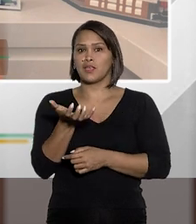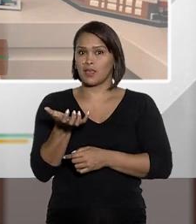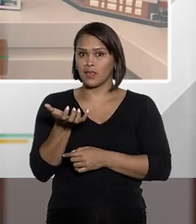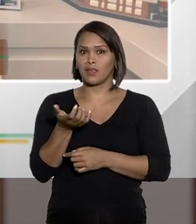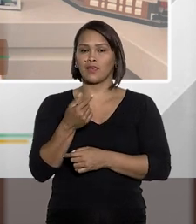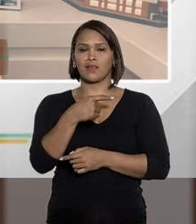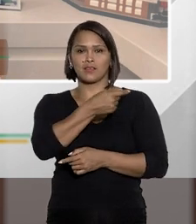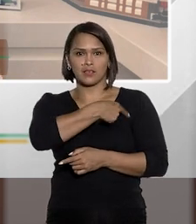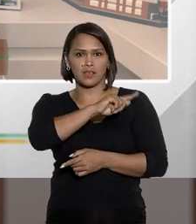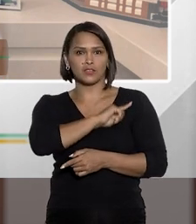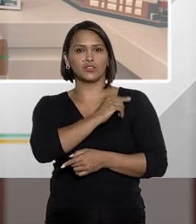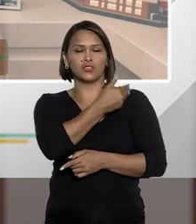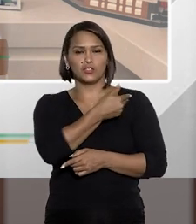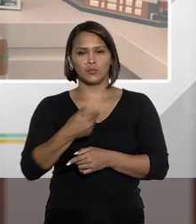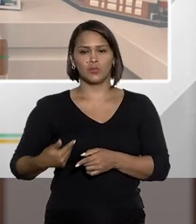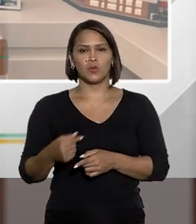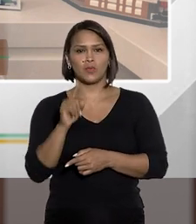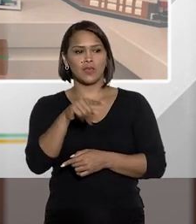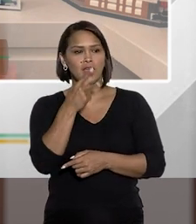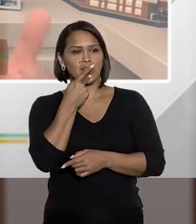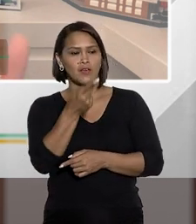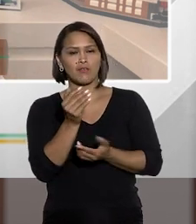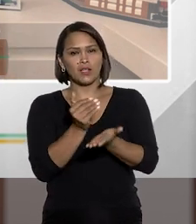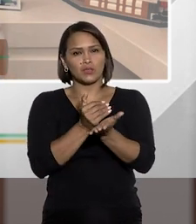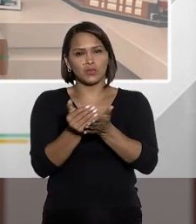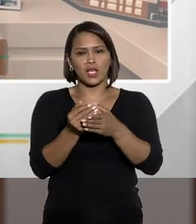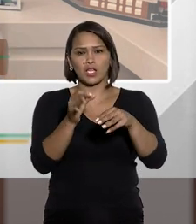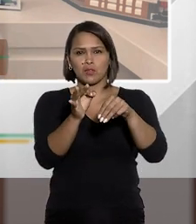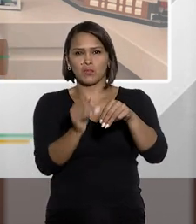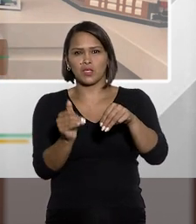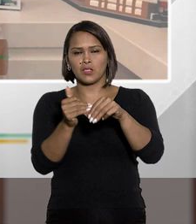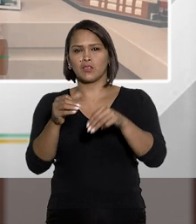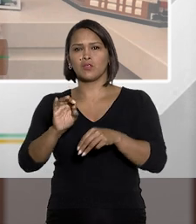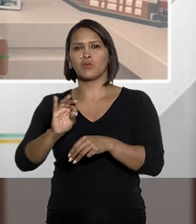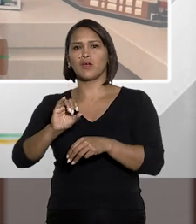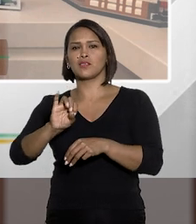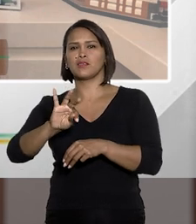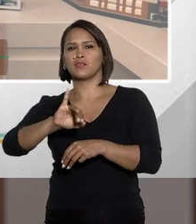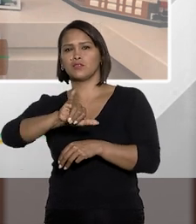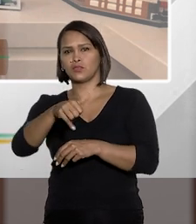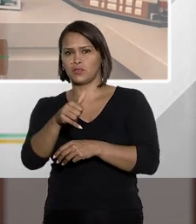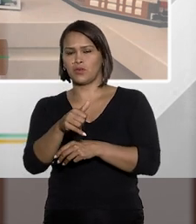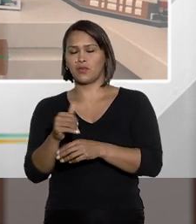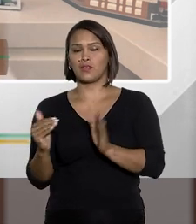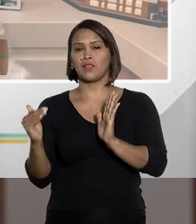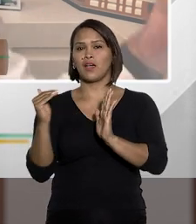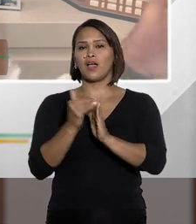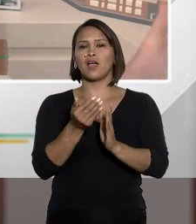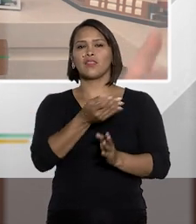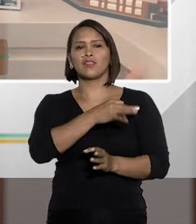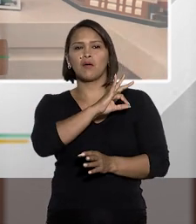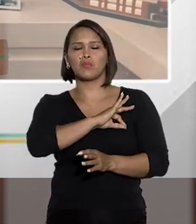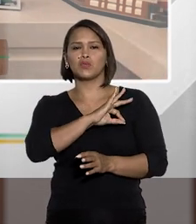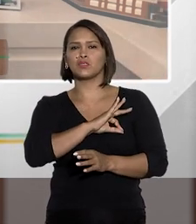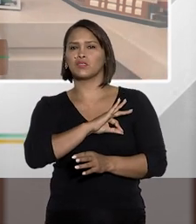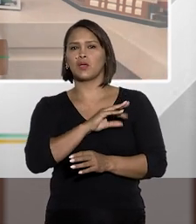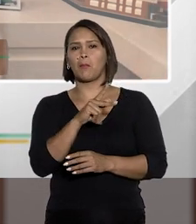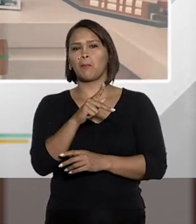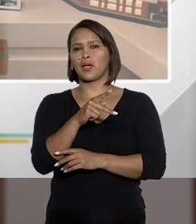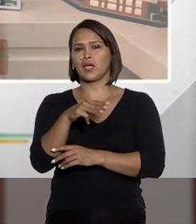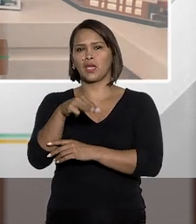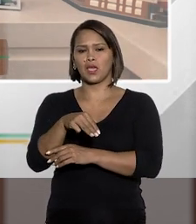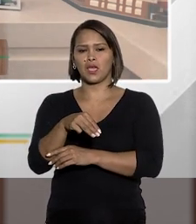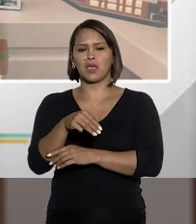você pretende ser agente público, e aí eu falo desde um ministro do STJ até um policial